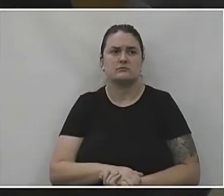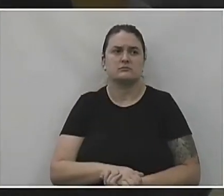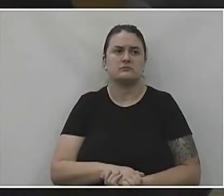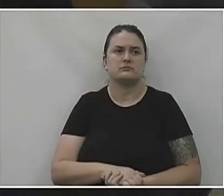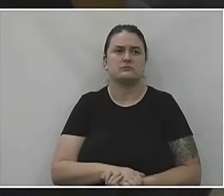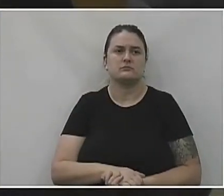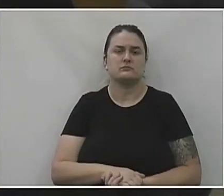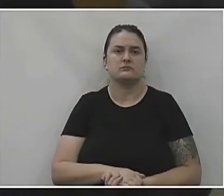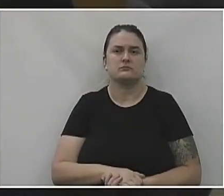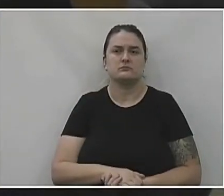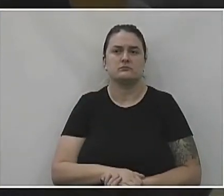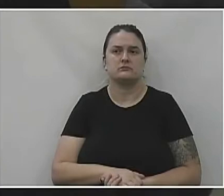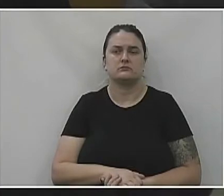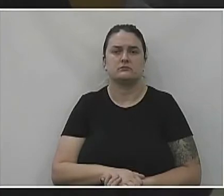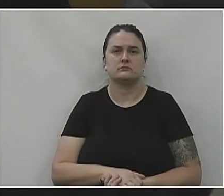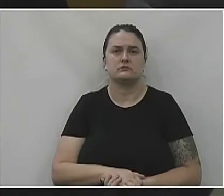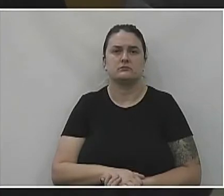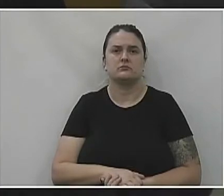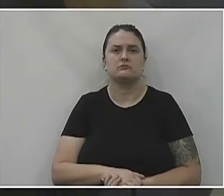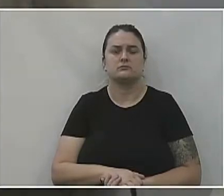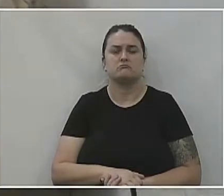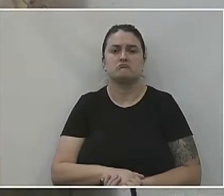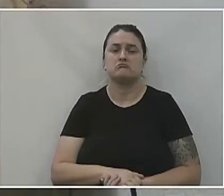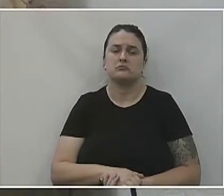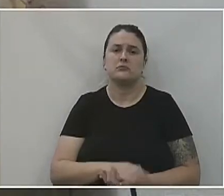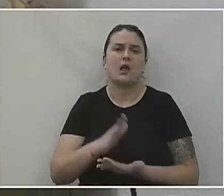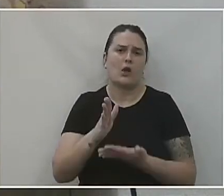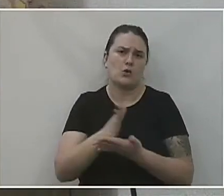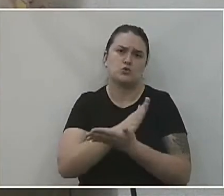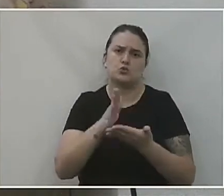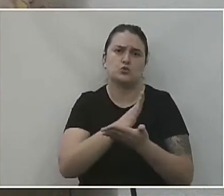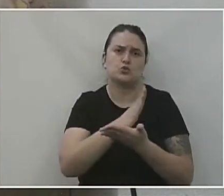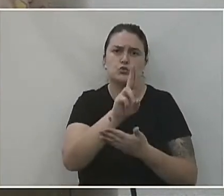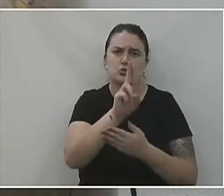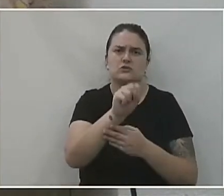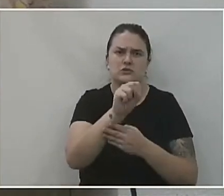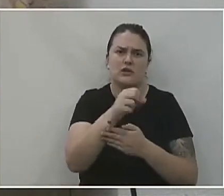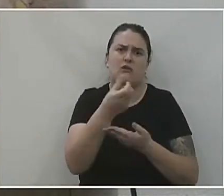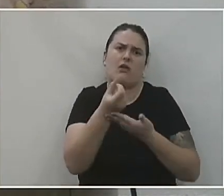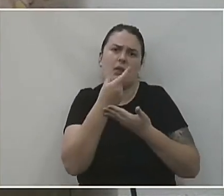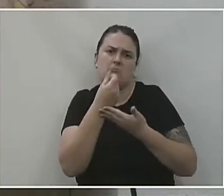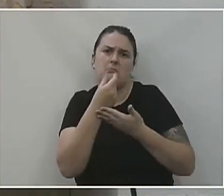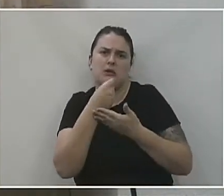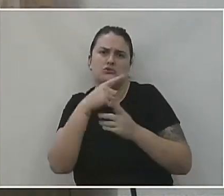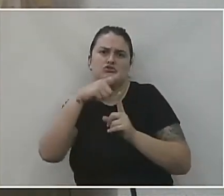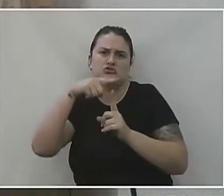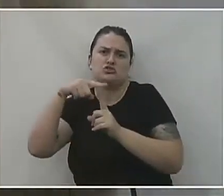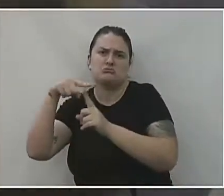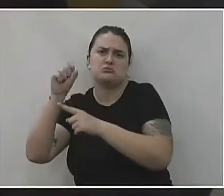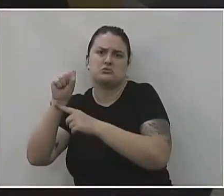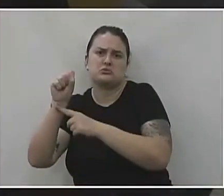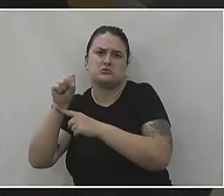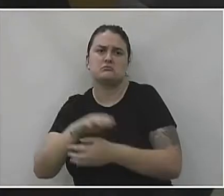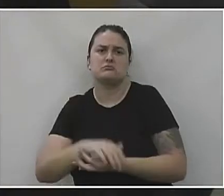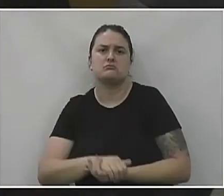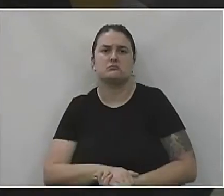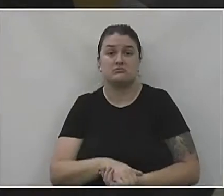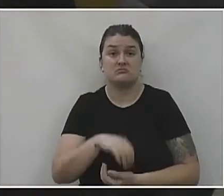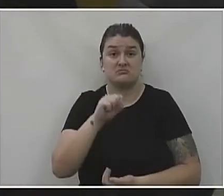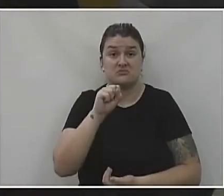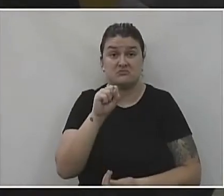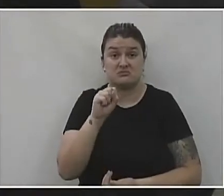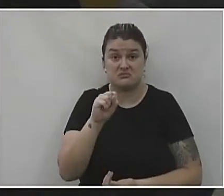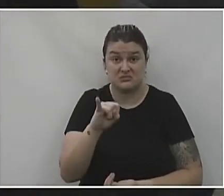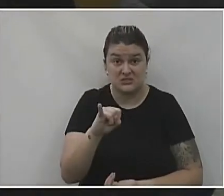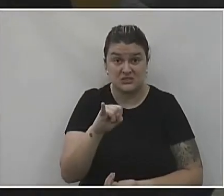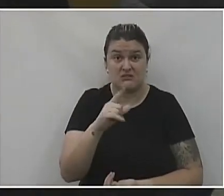vereadora cita de... Foi. Ou foi usado. Foi, foi utilizado. Foi usado. Antibiótico, foi utilizado. Eu penso assim, que se existe